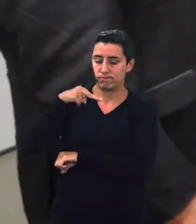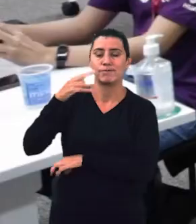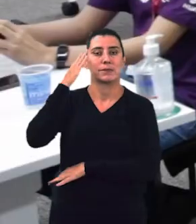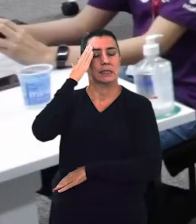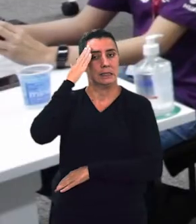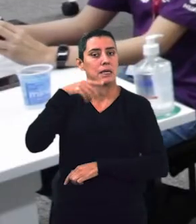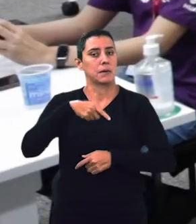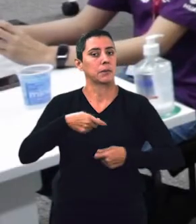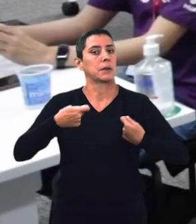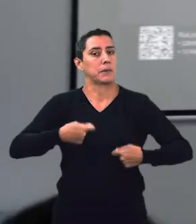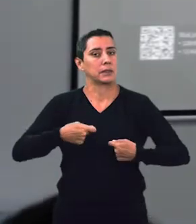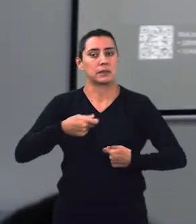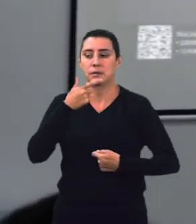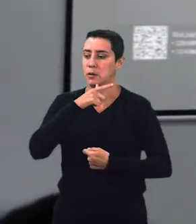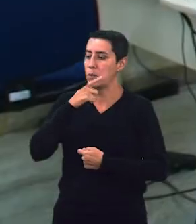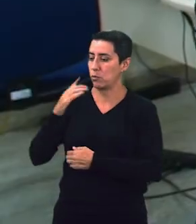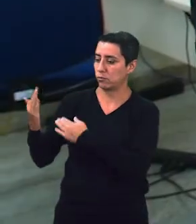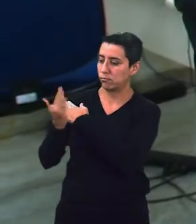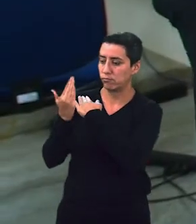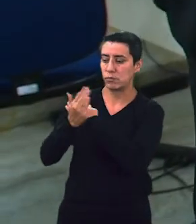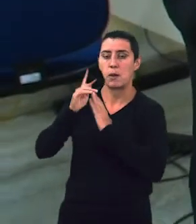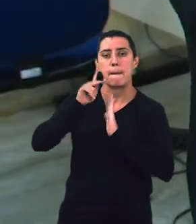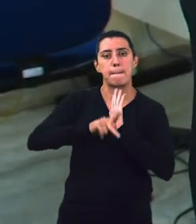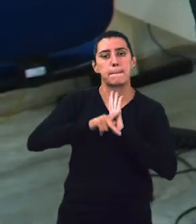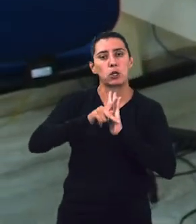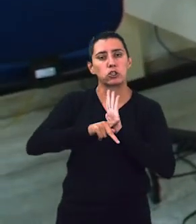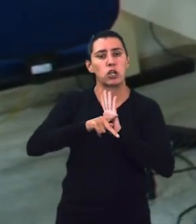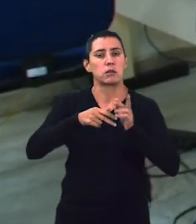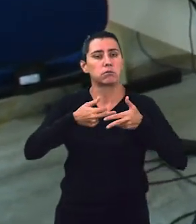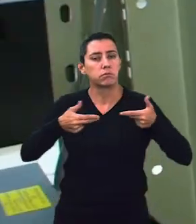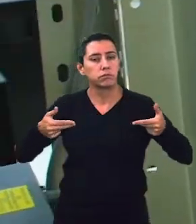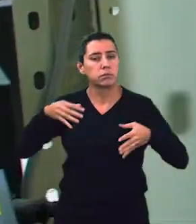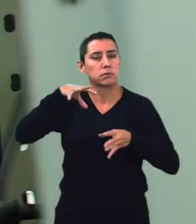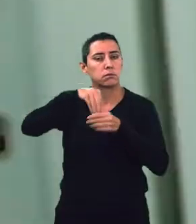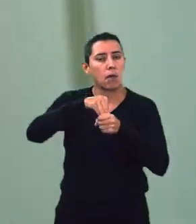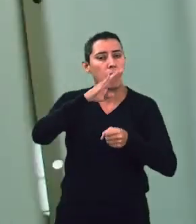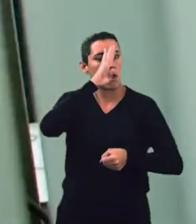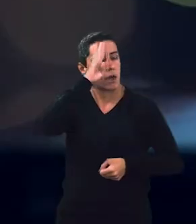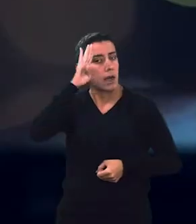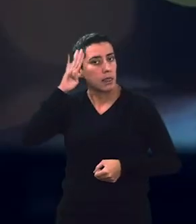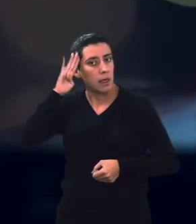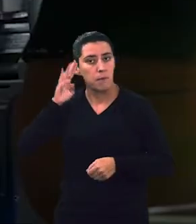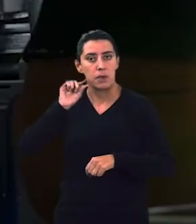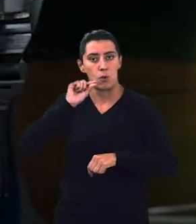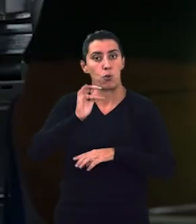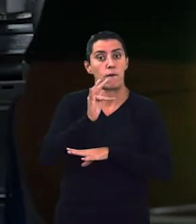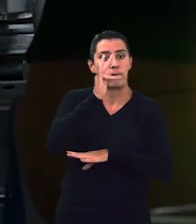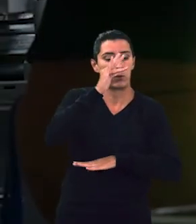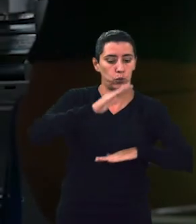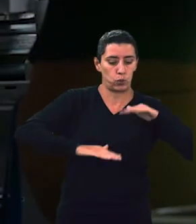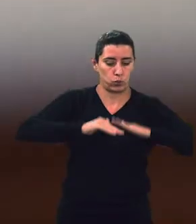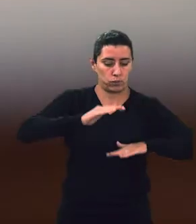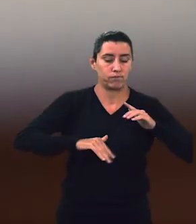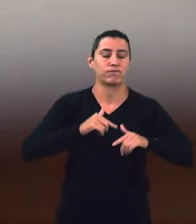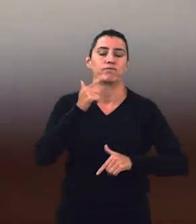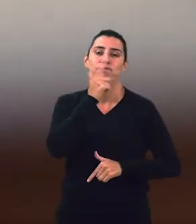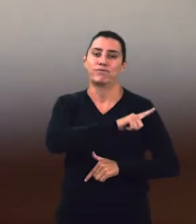e desenvolveu projetos com instituições acadêmicas para complementar a formação dos jovens no mercado de tecnologia.